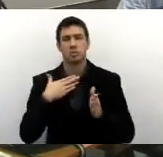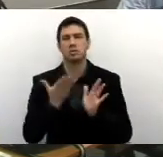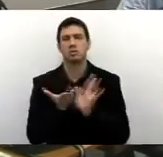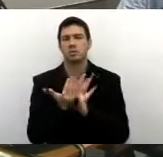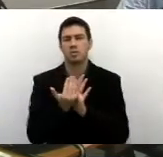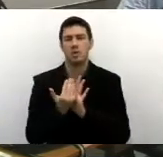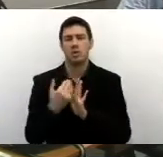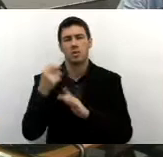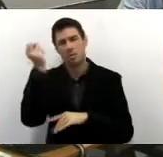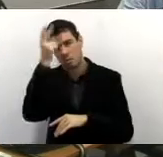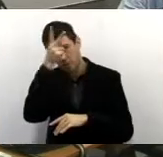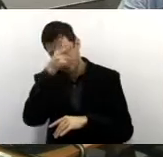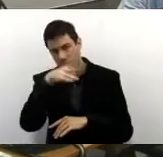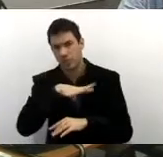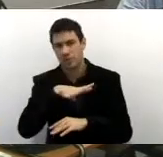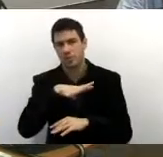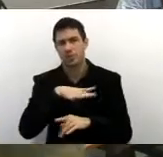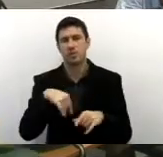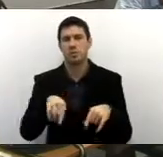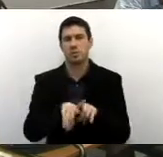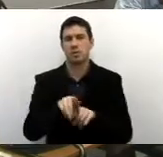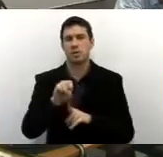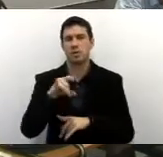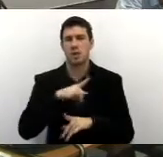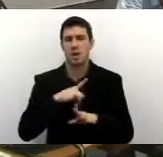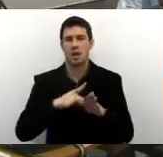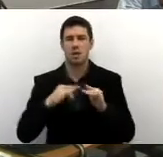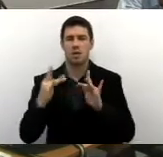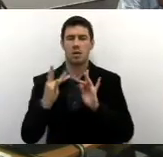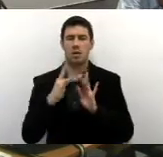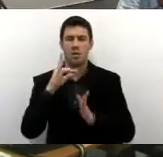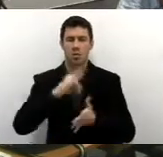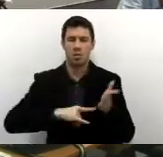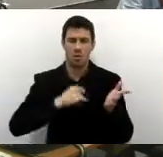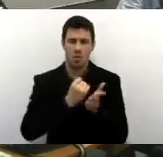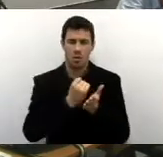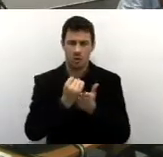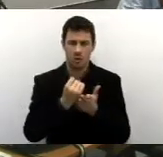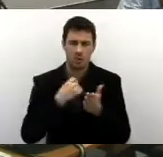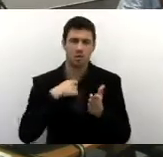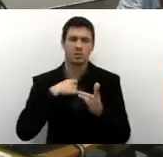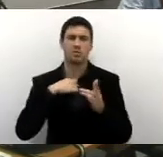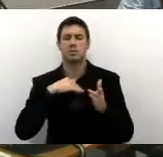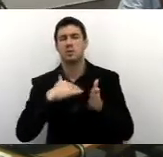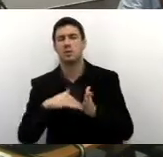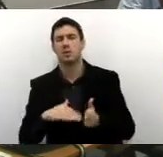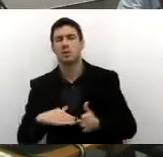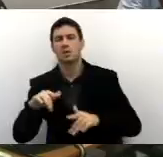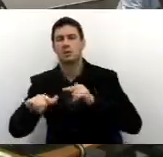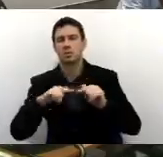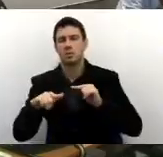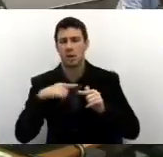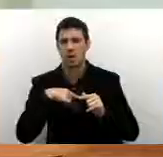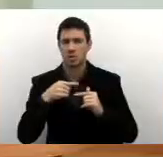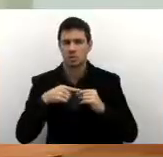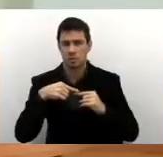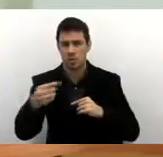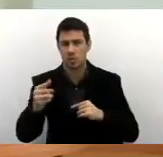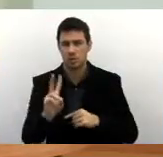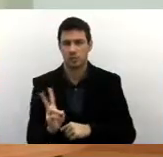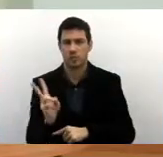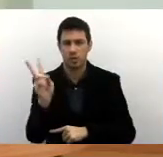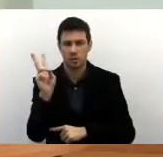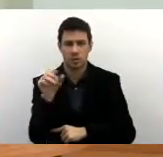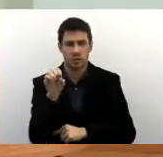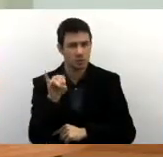prefeito municipal, solicitando, se há contrato com Secretaria do Trabalho, solicitando a cópia do contrato, duração e o seu valor. E se há